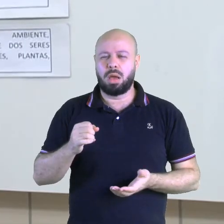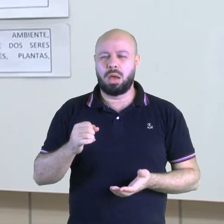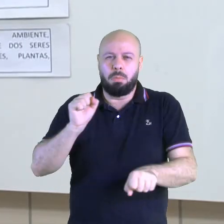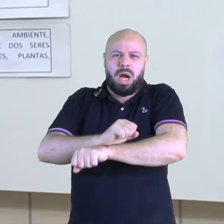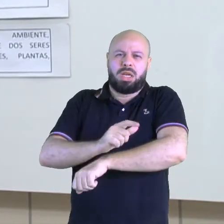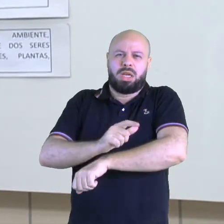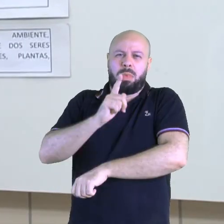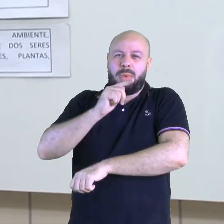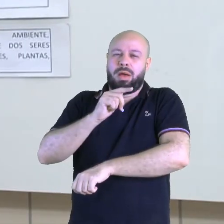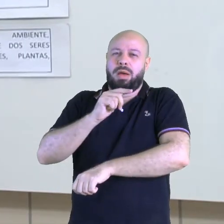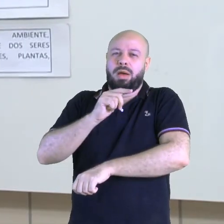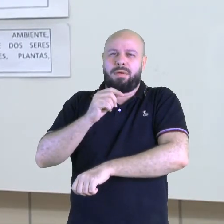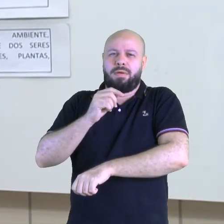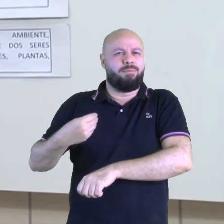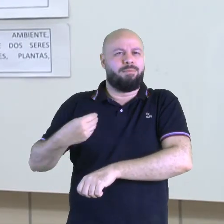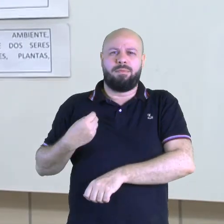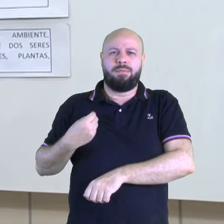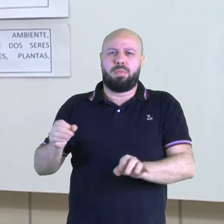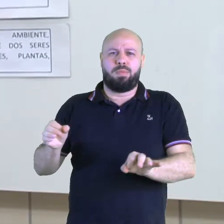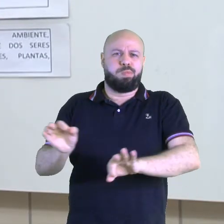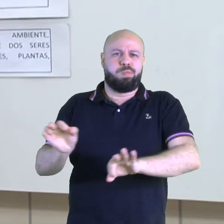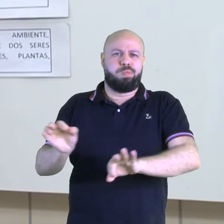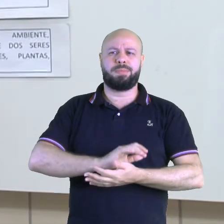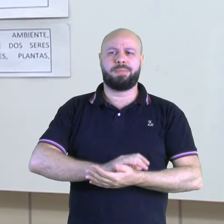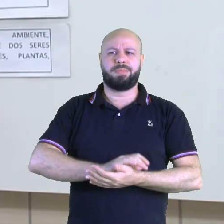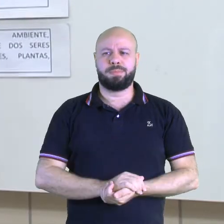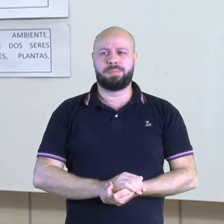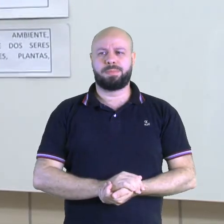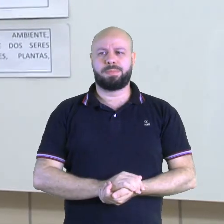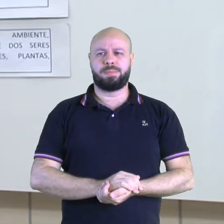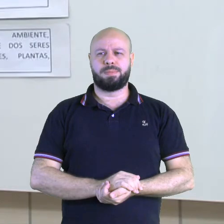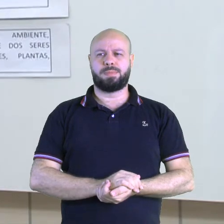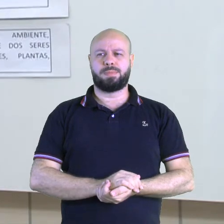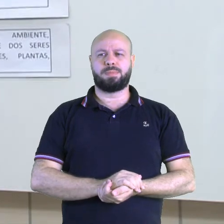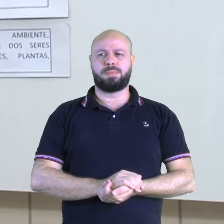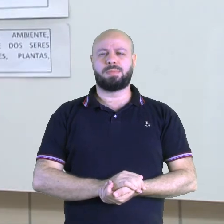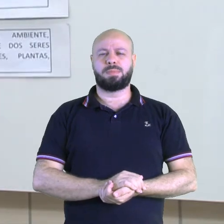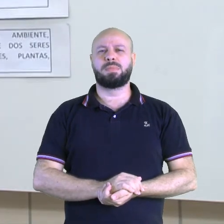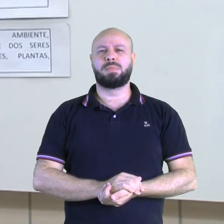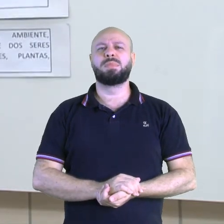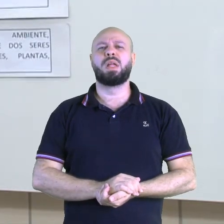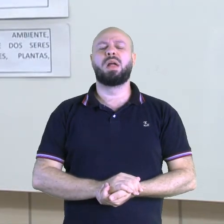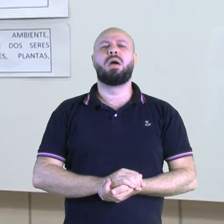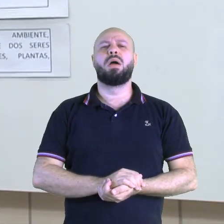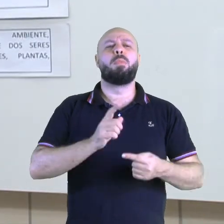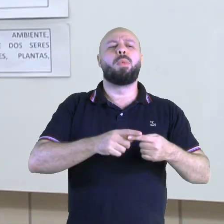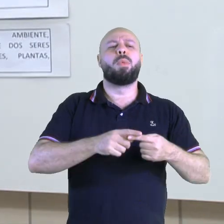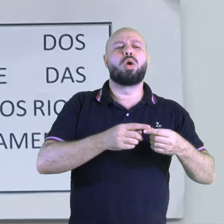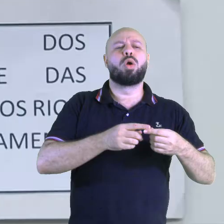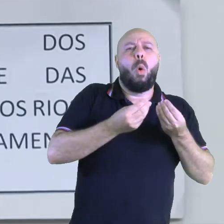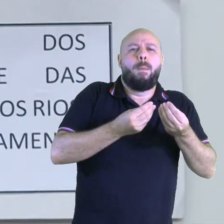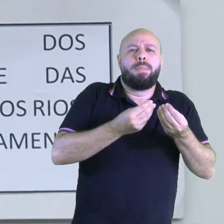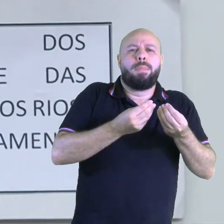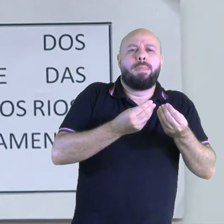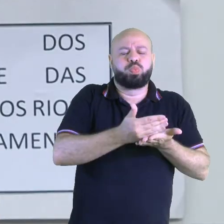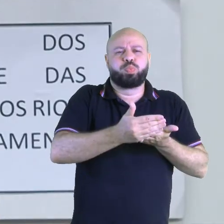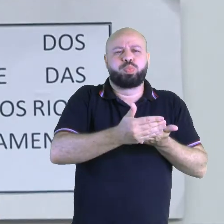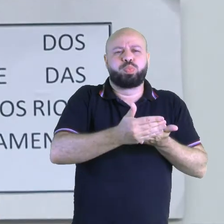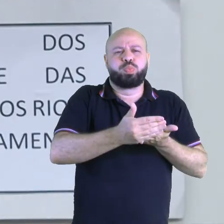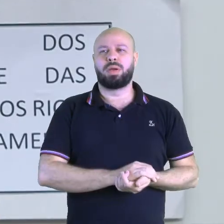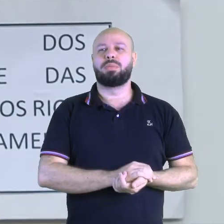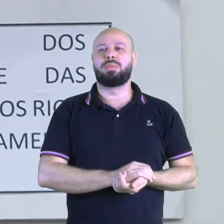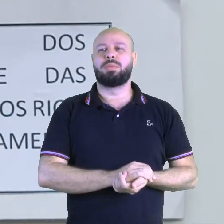não consegue sobreviver, não é isso? Olha só. É as causas. O que causa a poluição da água? Esgoto de